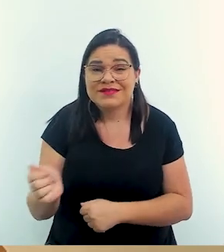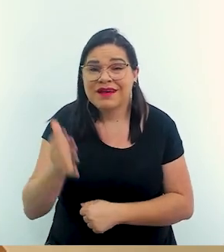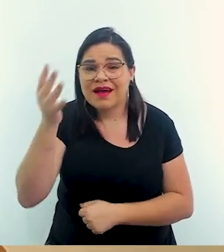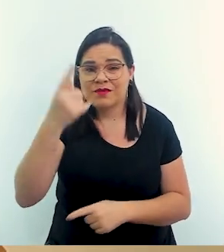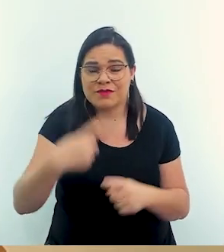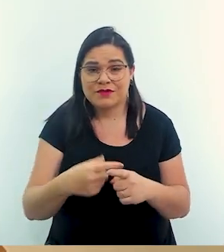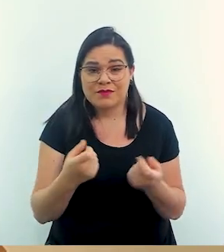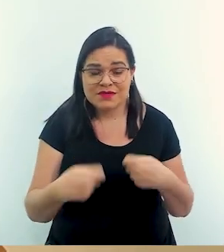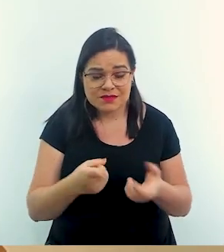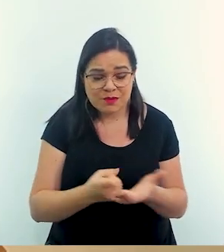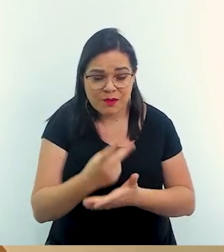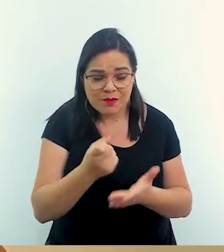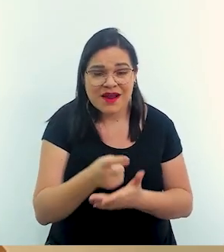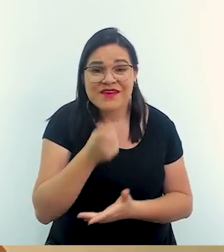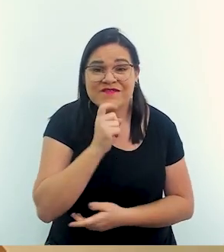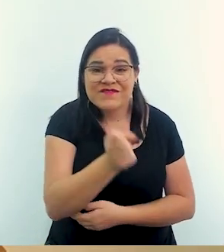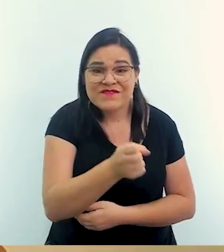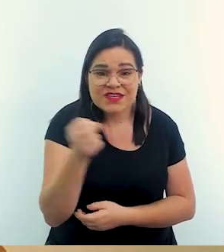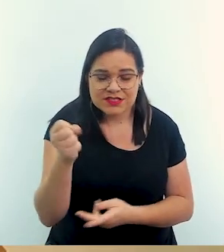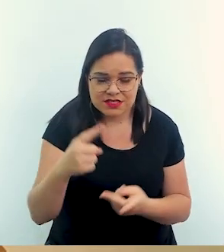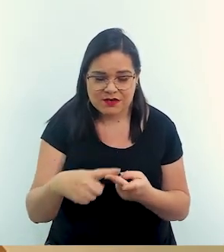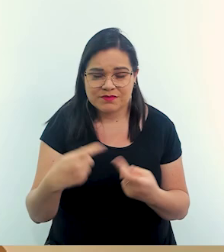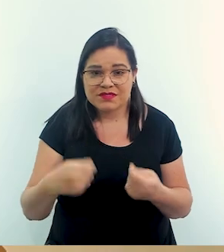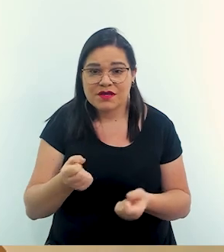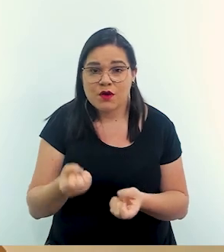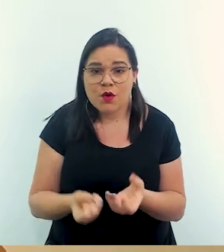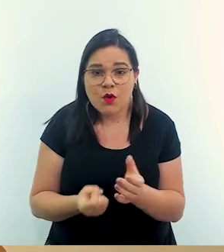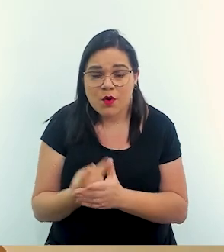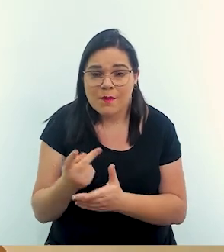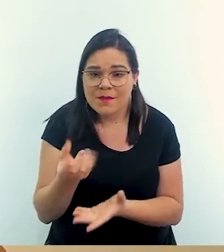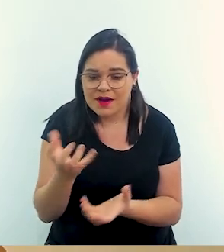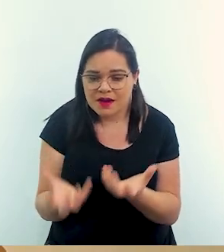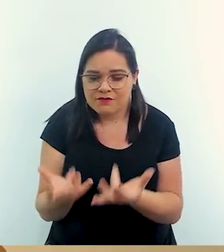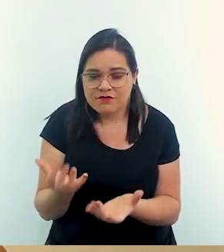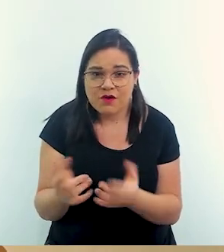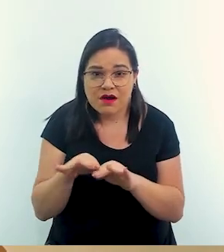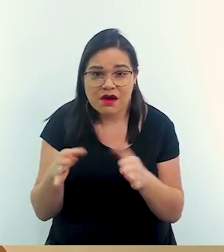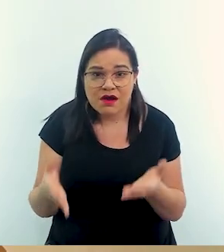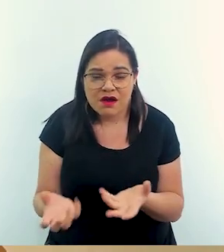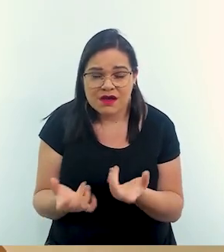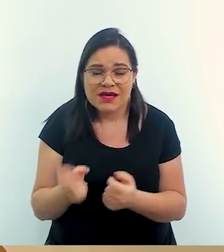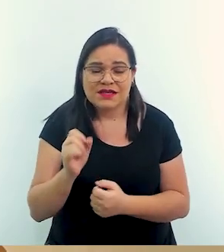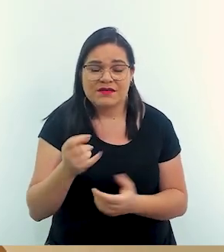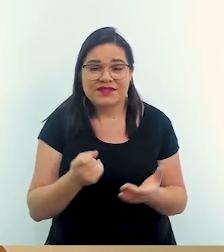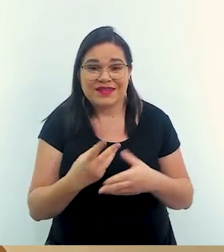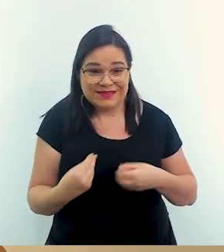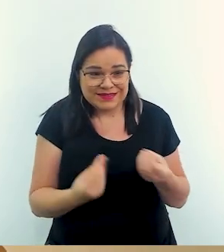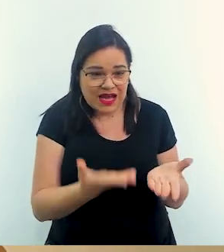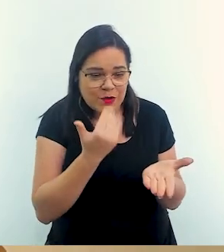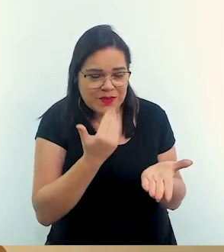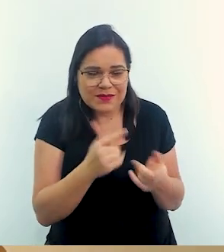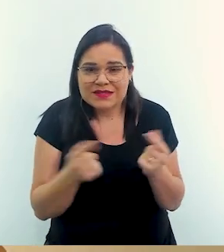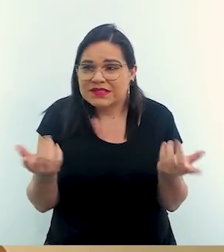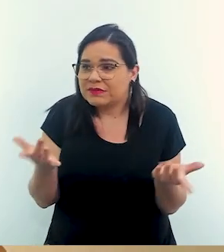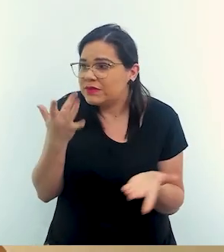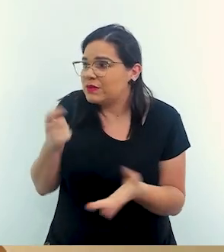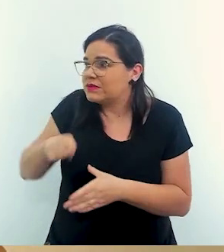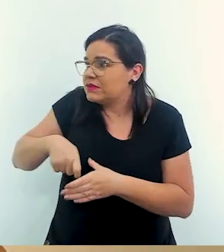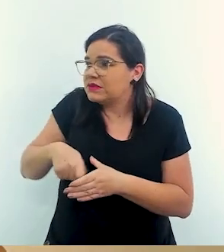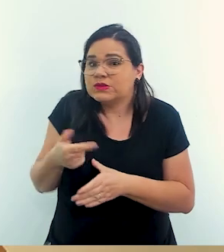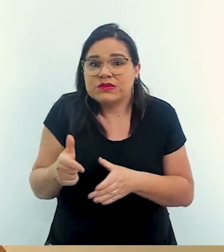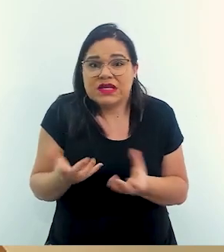pessoas precisam de comprar geladeira comprar fogão e aí entra na questão da doação que quando você doa uma cesta básica se a pessoa não tem um fogão para cozinhar